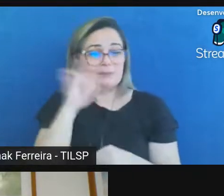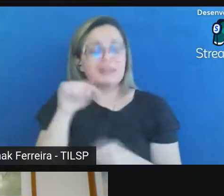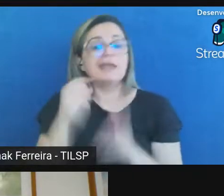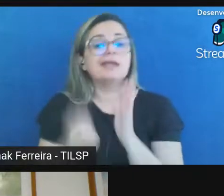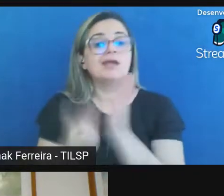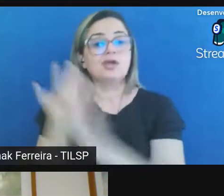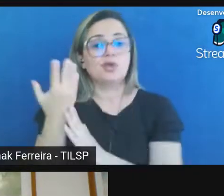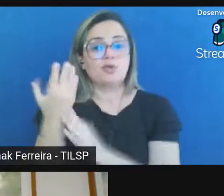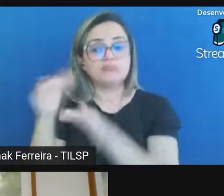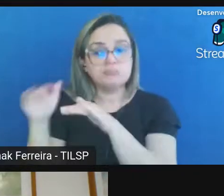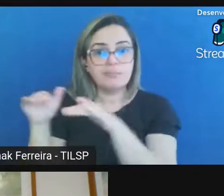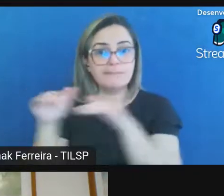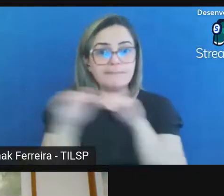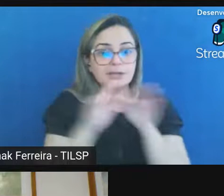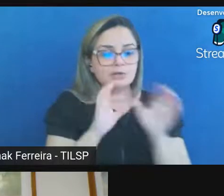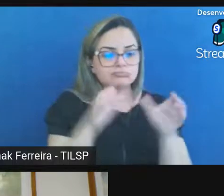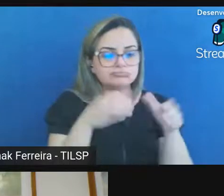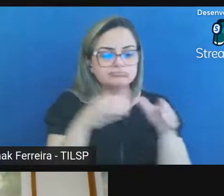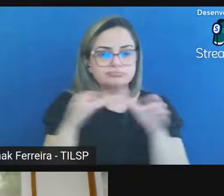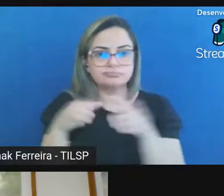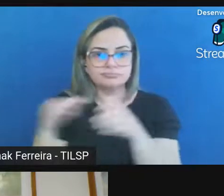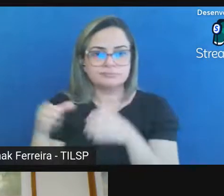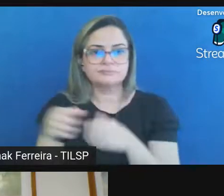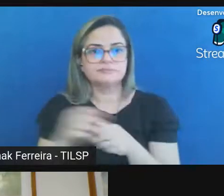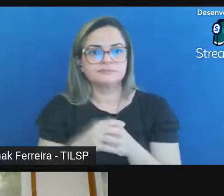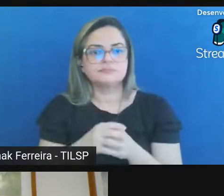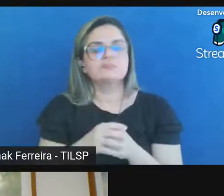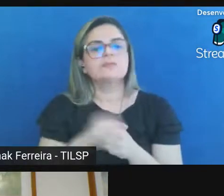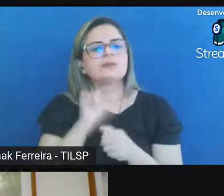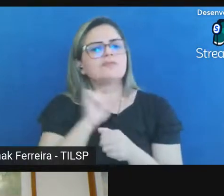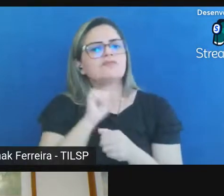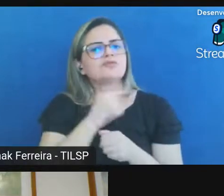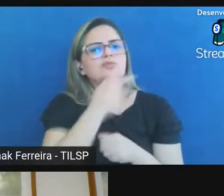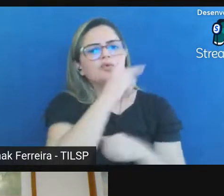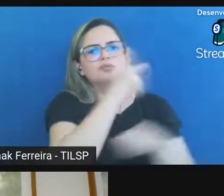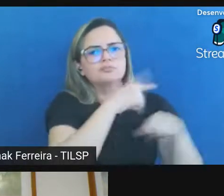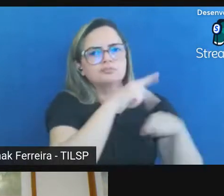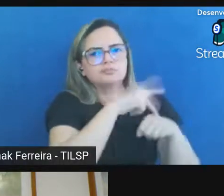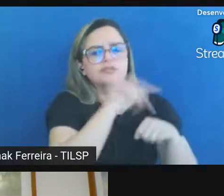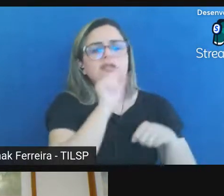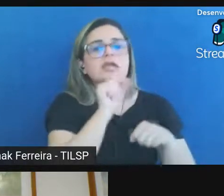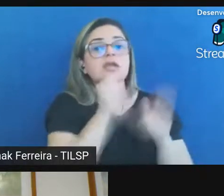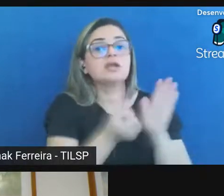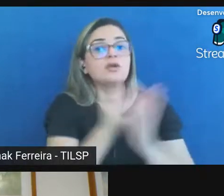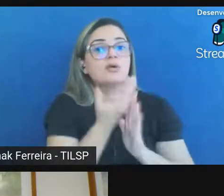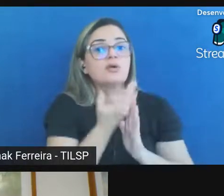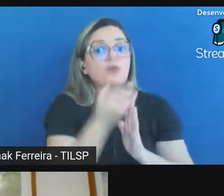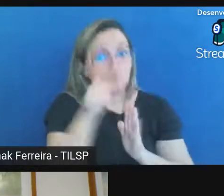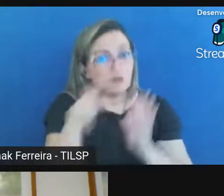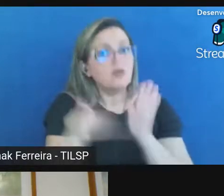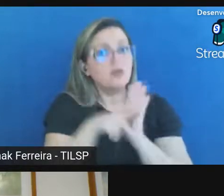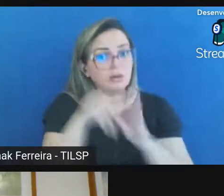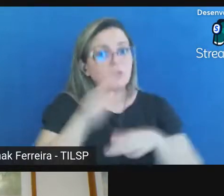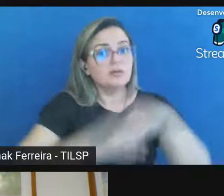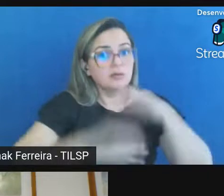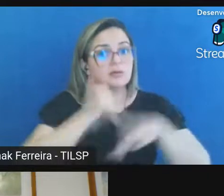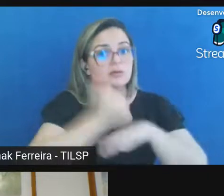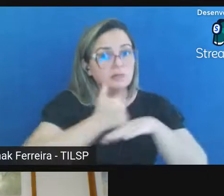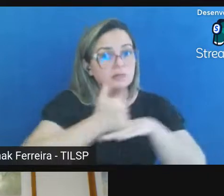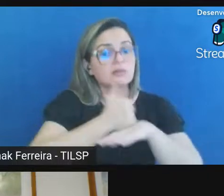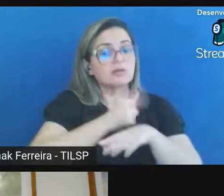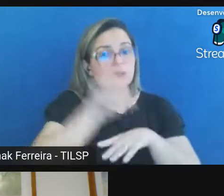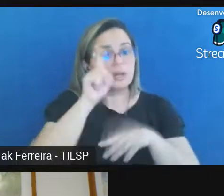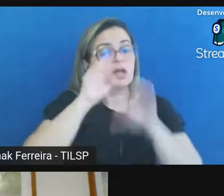pacote Bagget internacional foram os bibliotecários lá na LOC lá na biblioteca do congresso americano